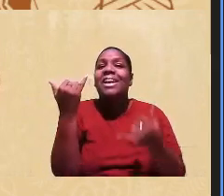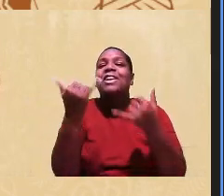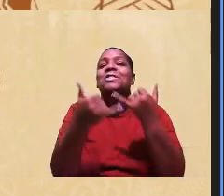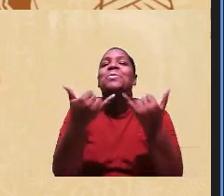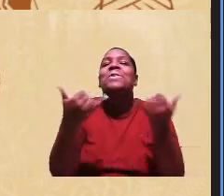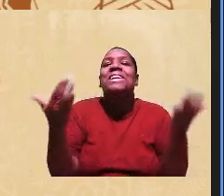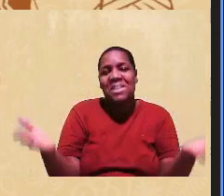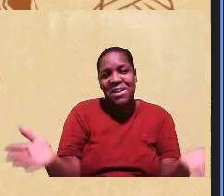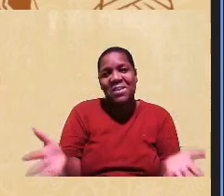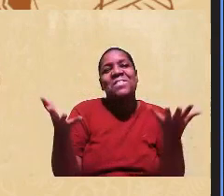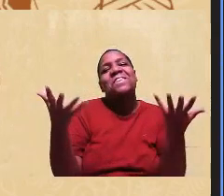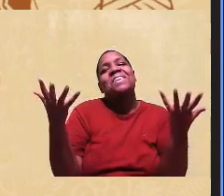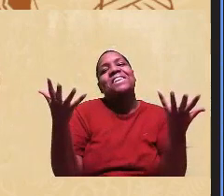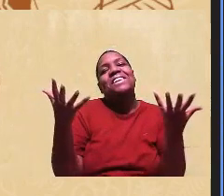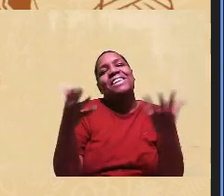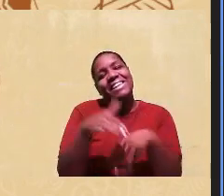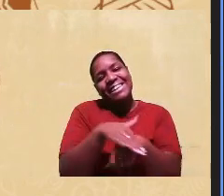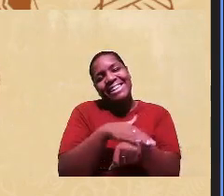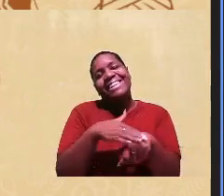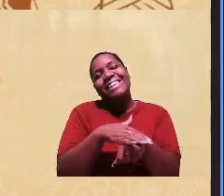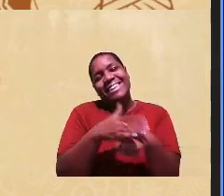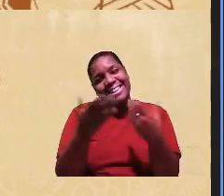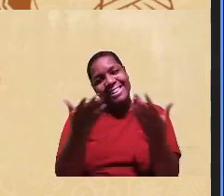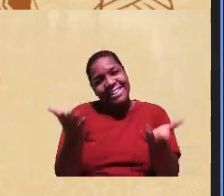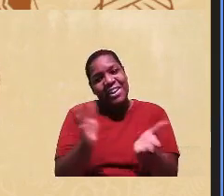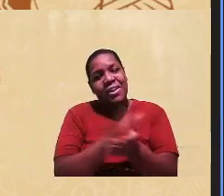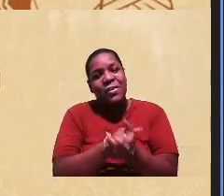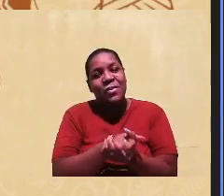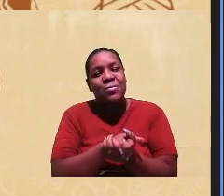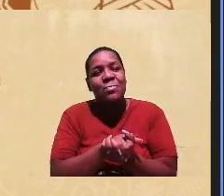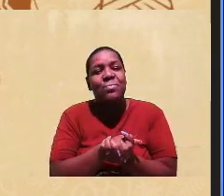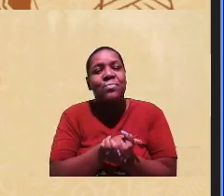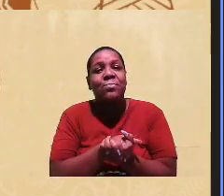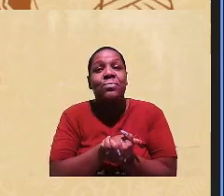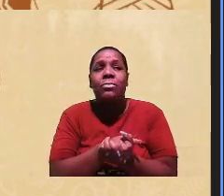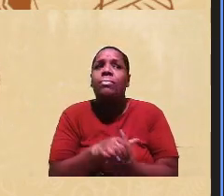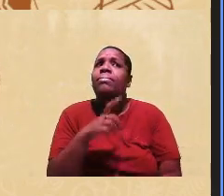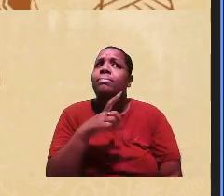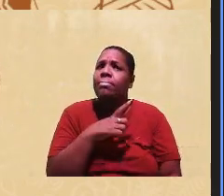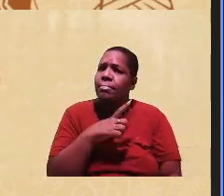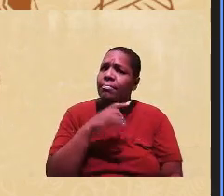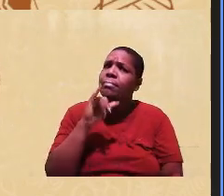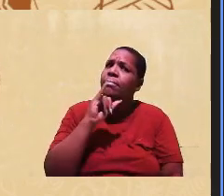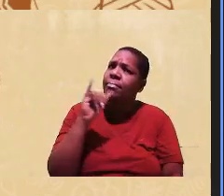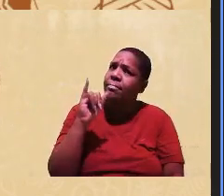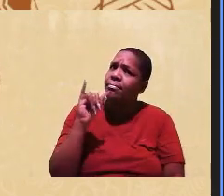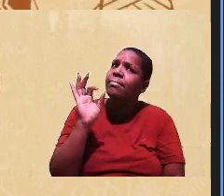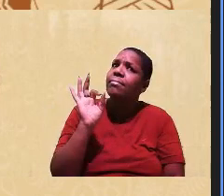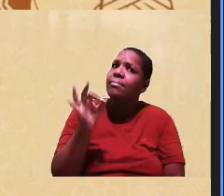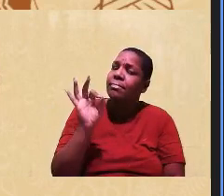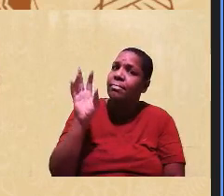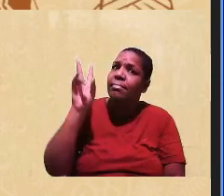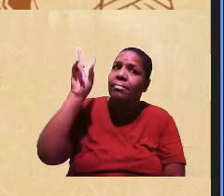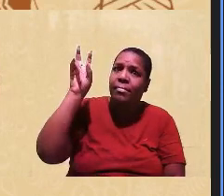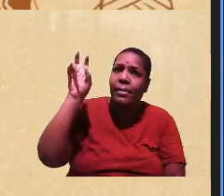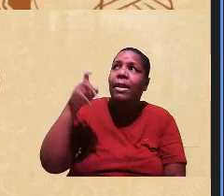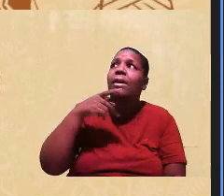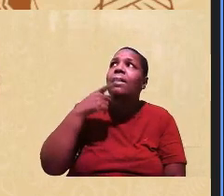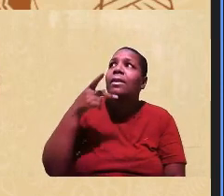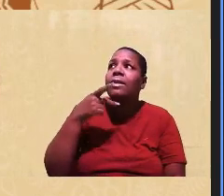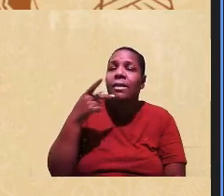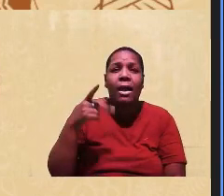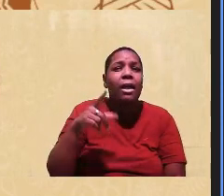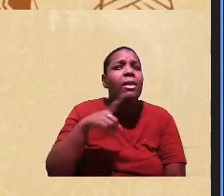o diálogo. Eu tenho alguma, até assim, muita informação para falar sobre o assunto, eu tenho feito, né,